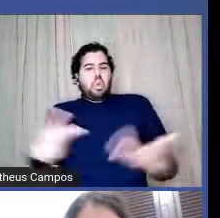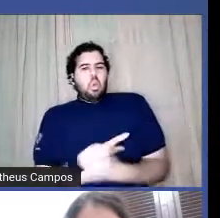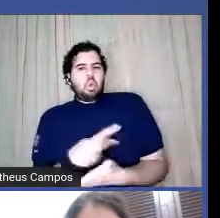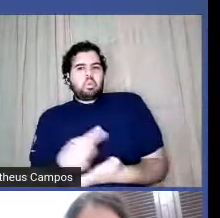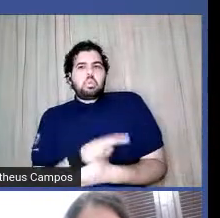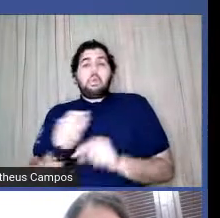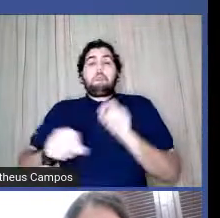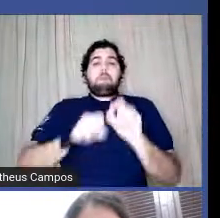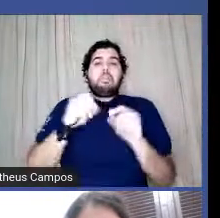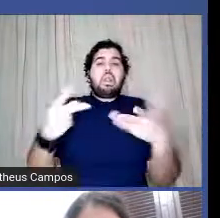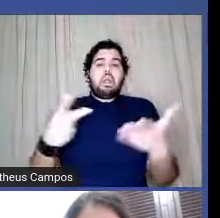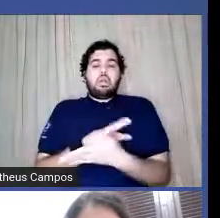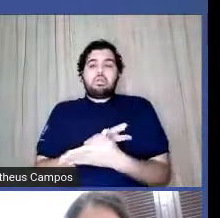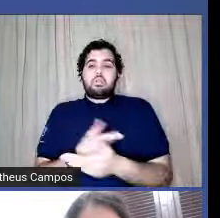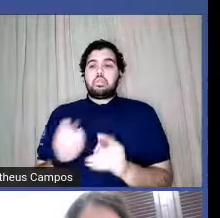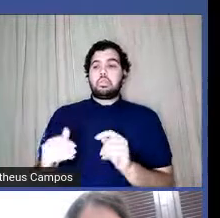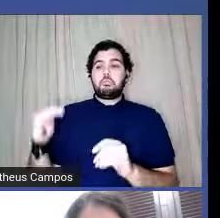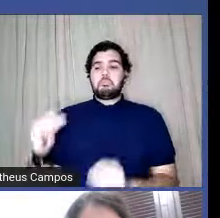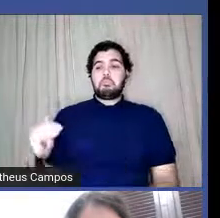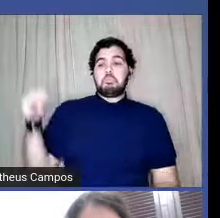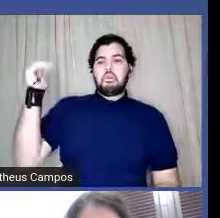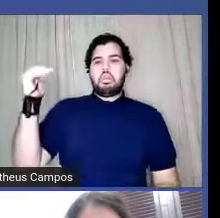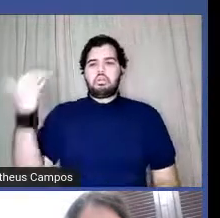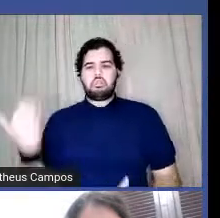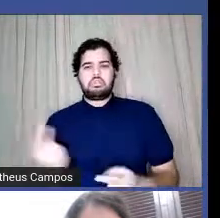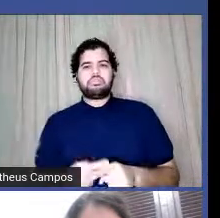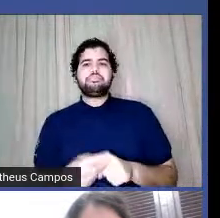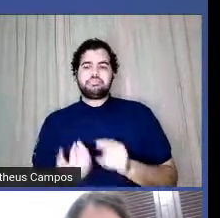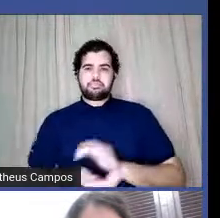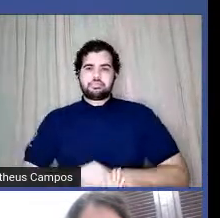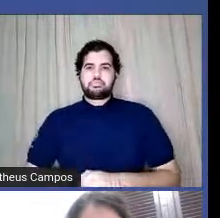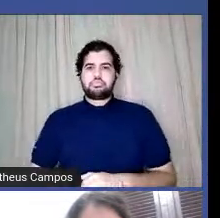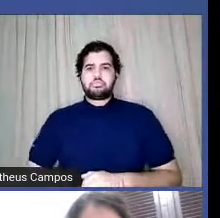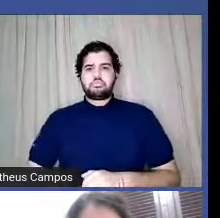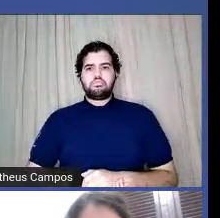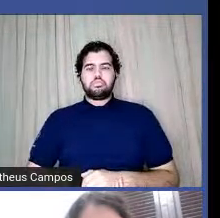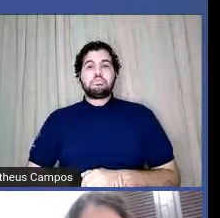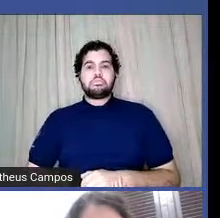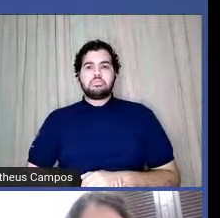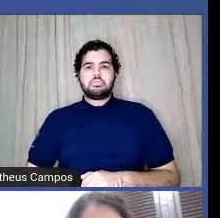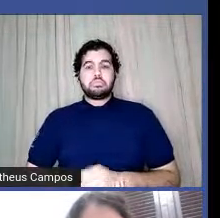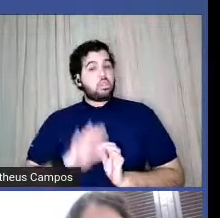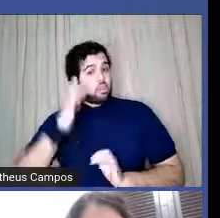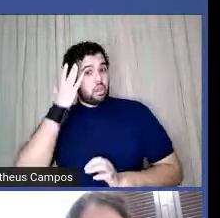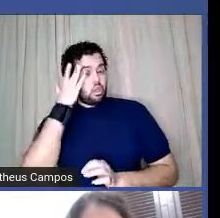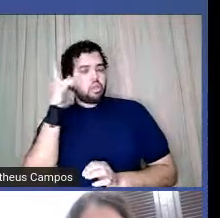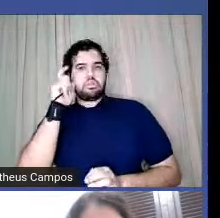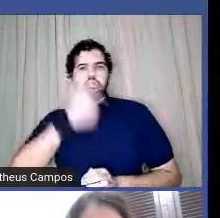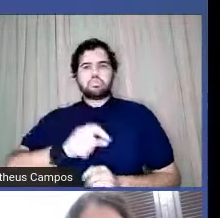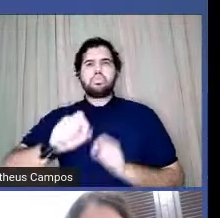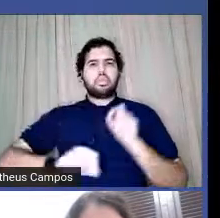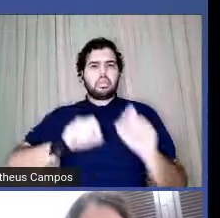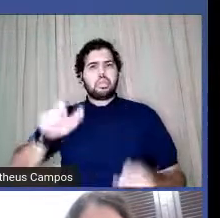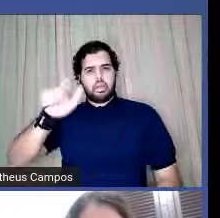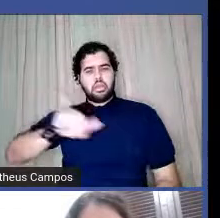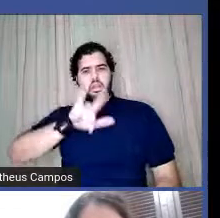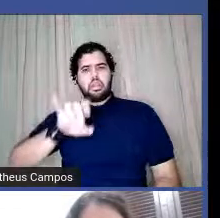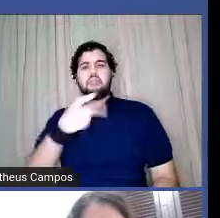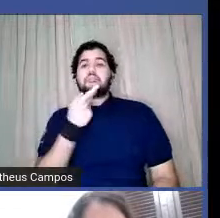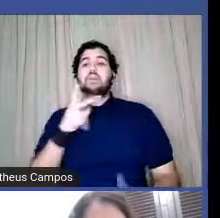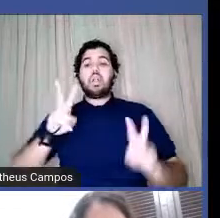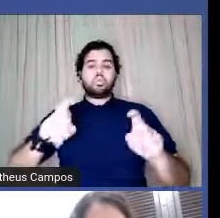condição. em privilégio. Aqui, eu acho muito interessante quando a Jéssica fala do corpo, né?